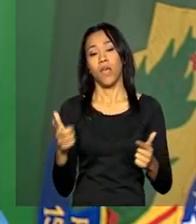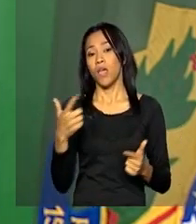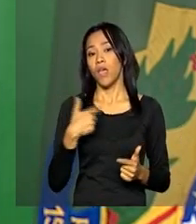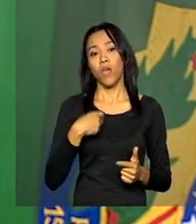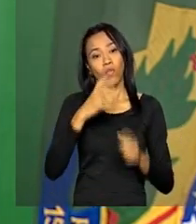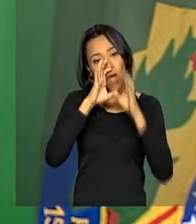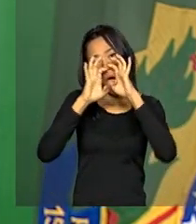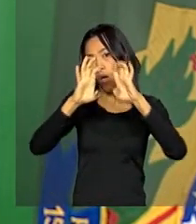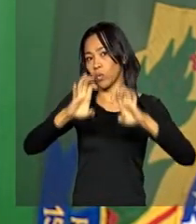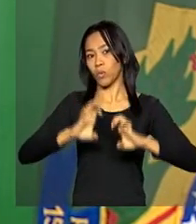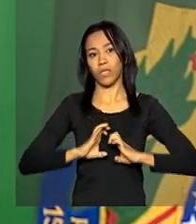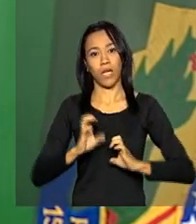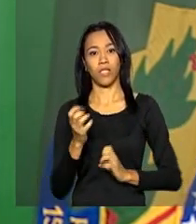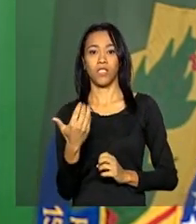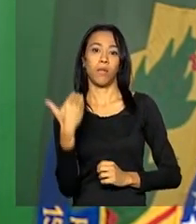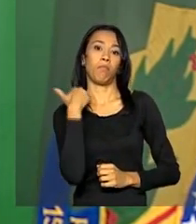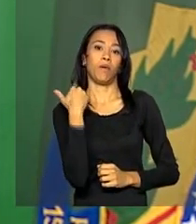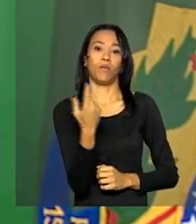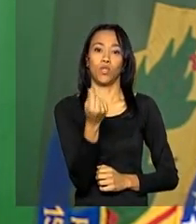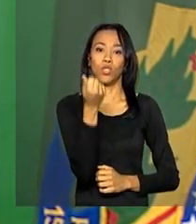acusada de ter contas no exterior.